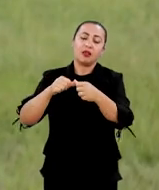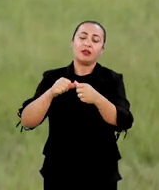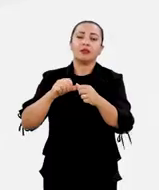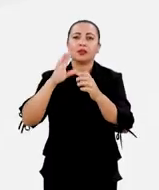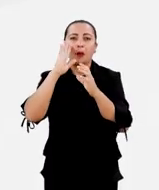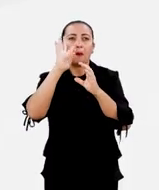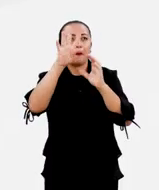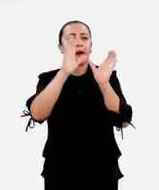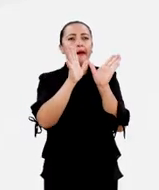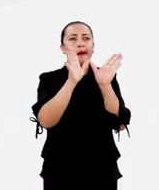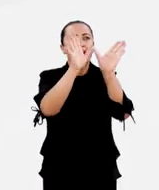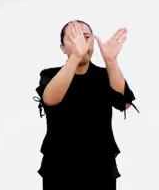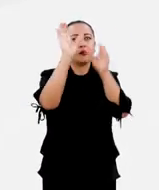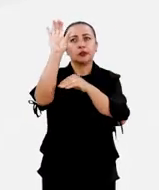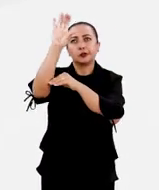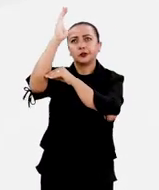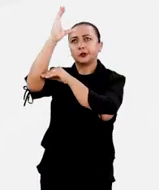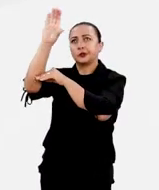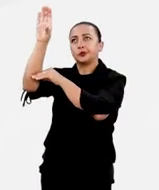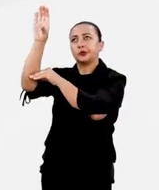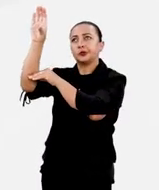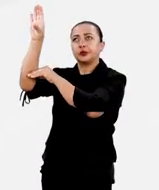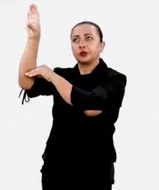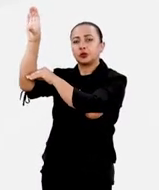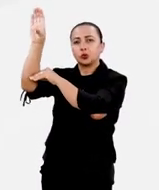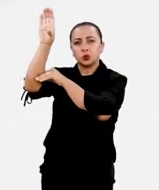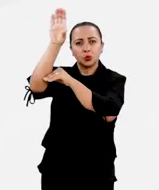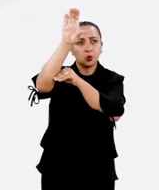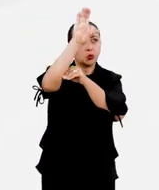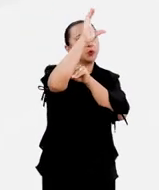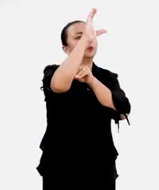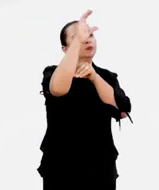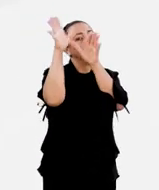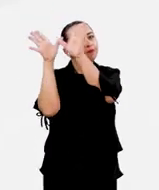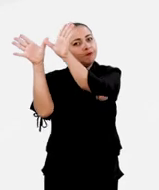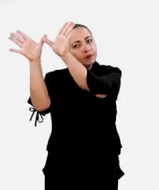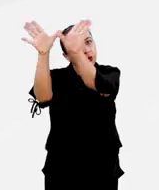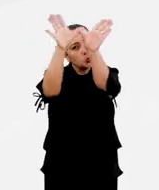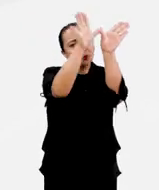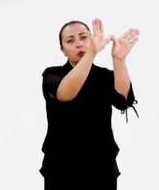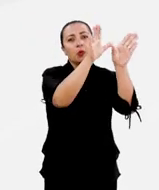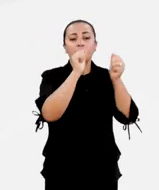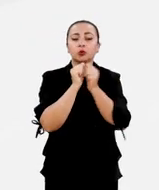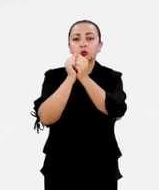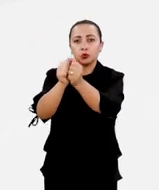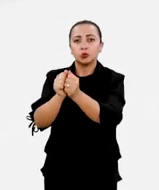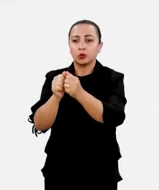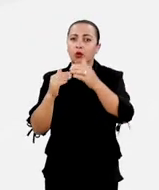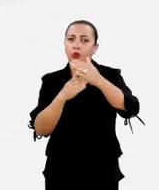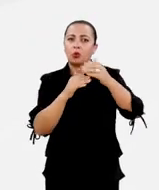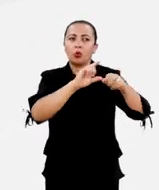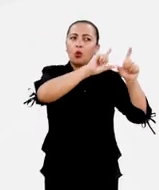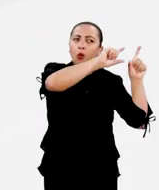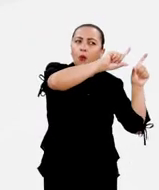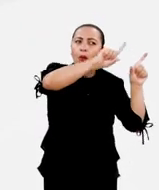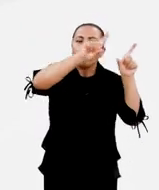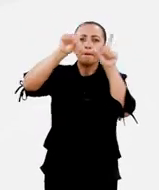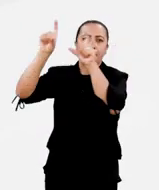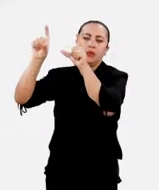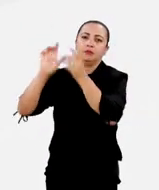específicas. Então, ele observa o satélite, mais ou menos no horizonte, e ele faz o rastreamento. Ele acompanha o satélite ao longo do